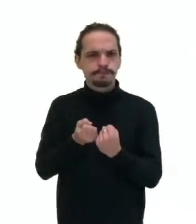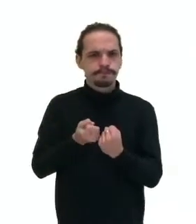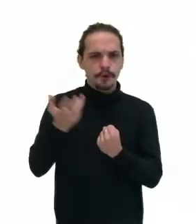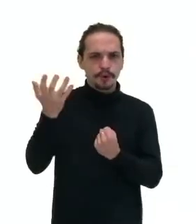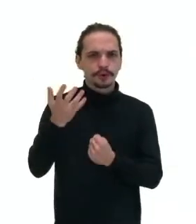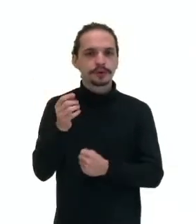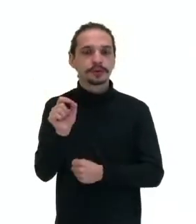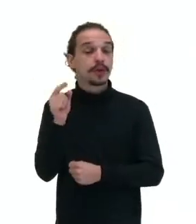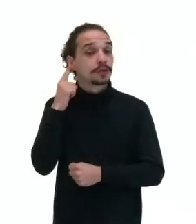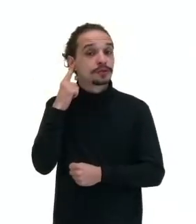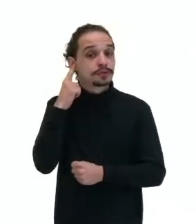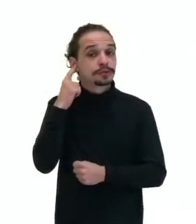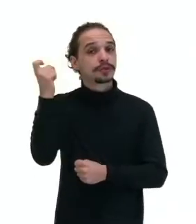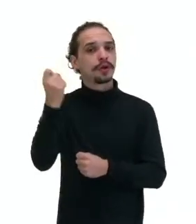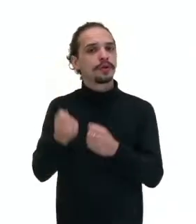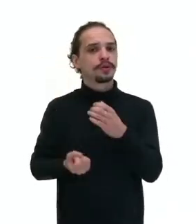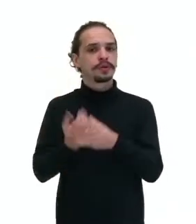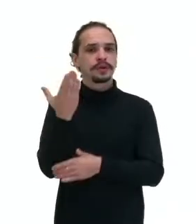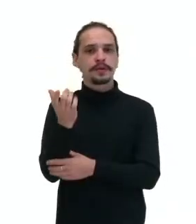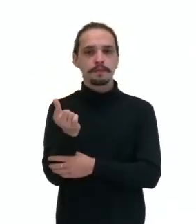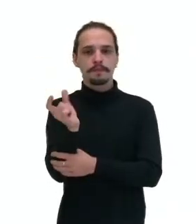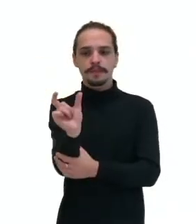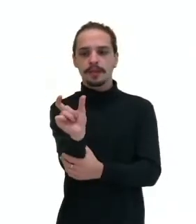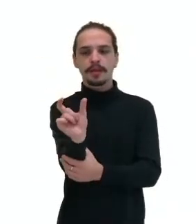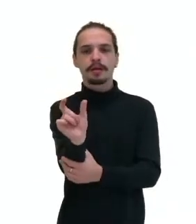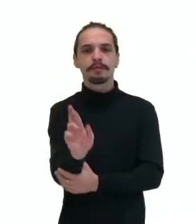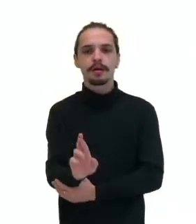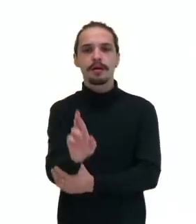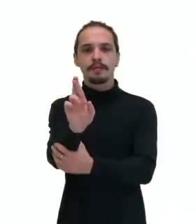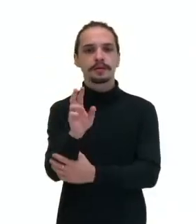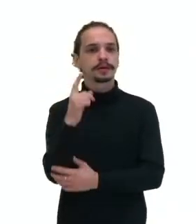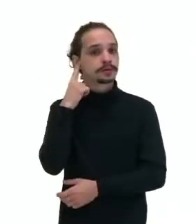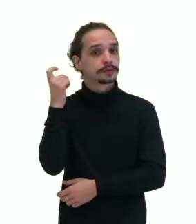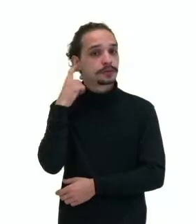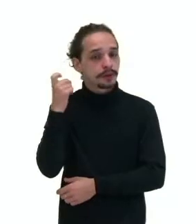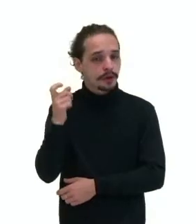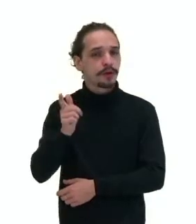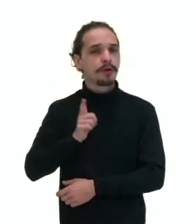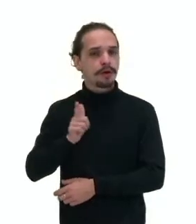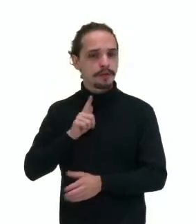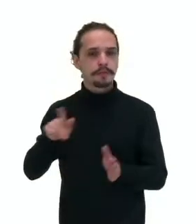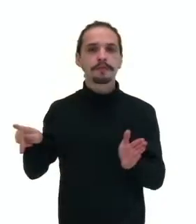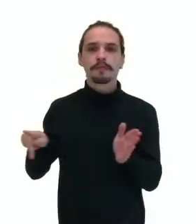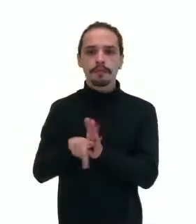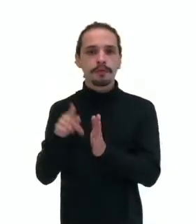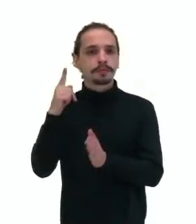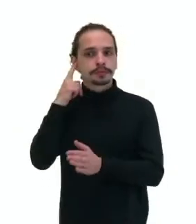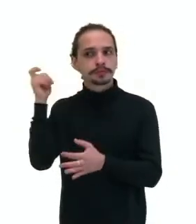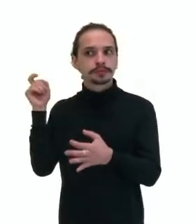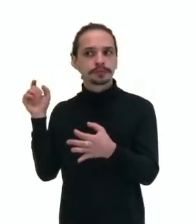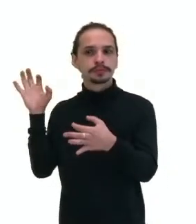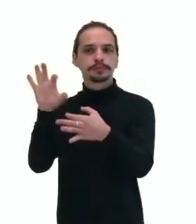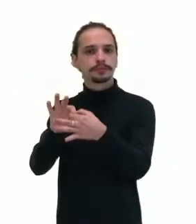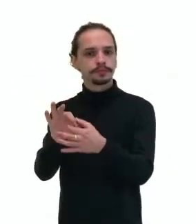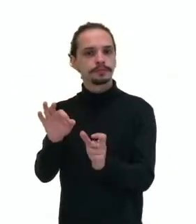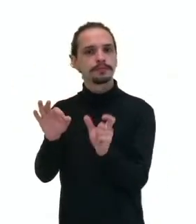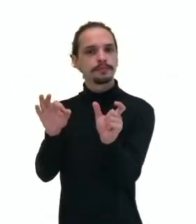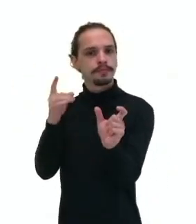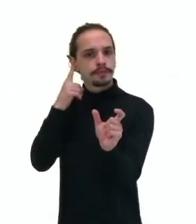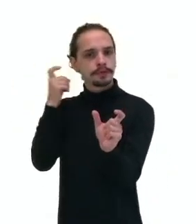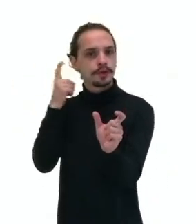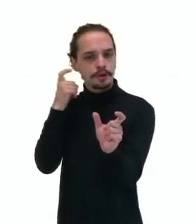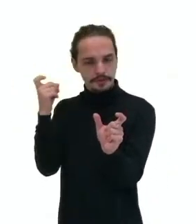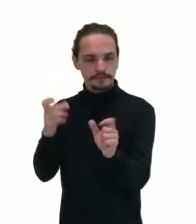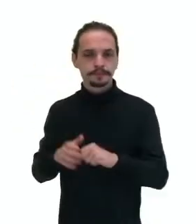-som, que foi criada para representar aquele som. São sons onomatopáicos. Certas sonoridades expressadas em